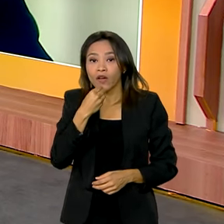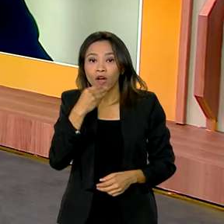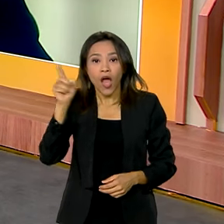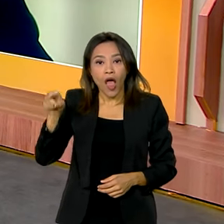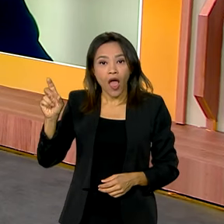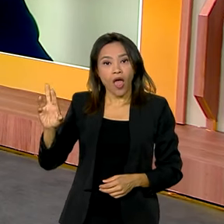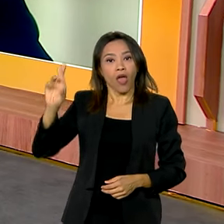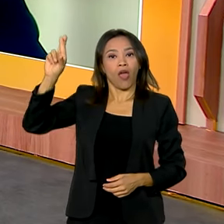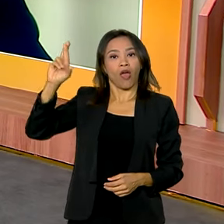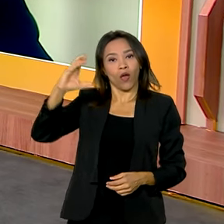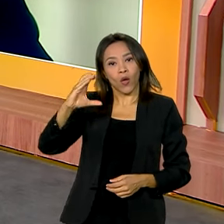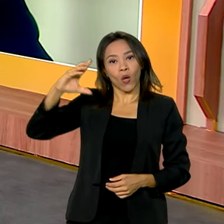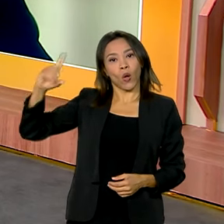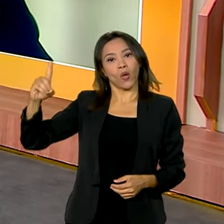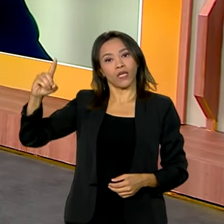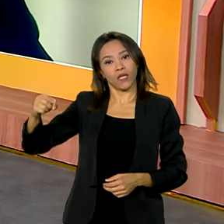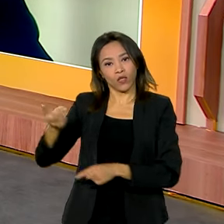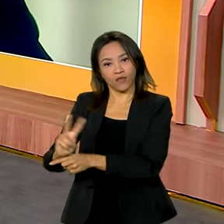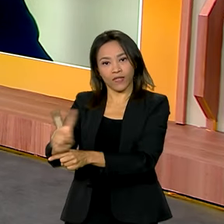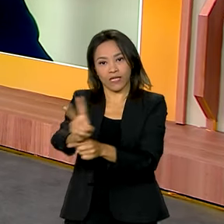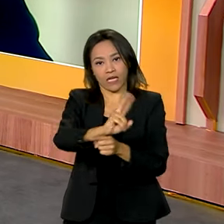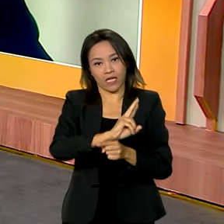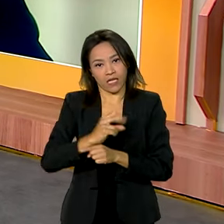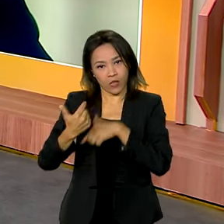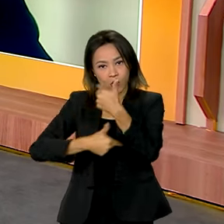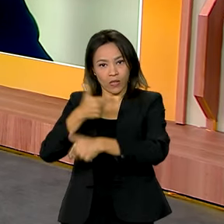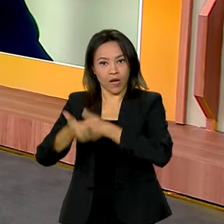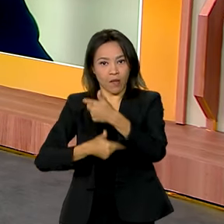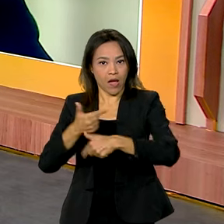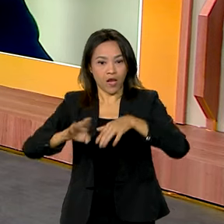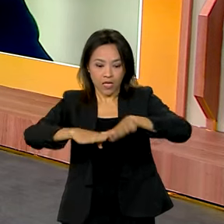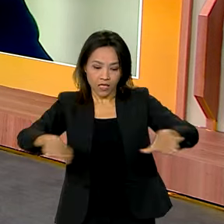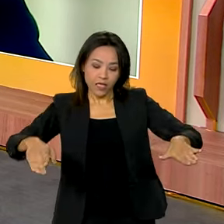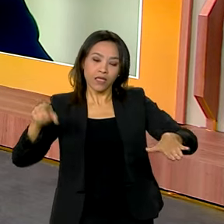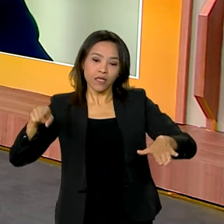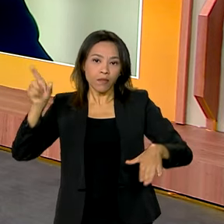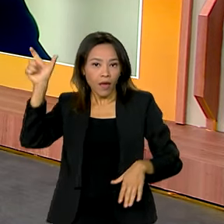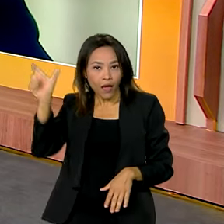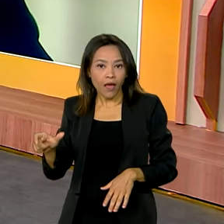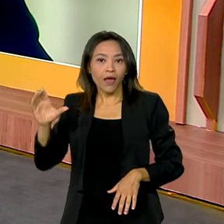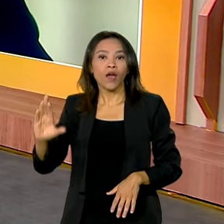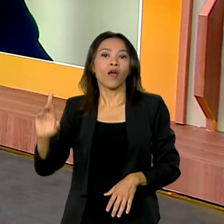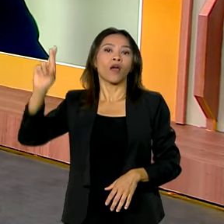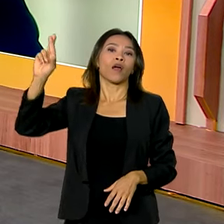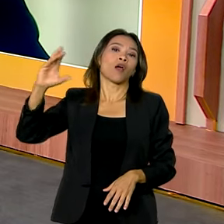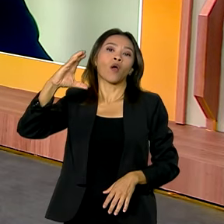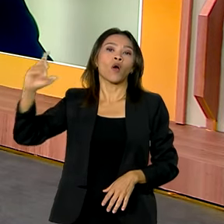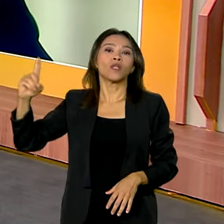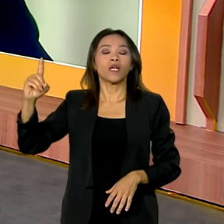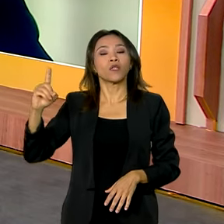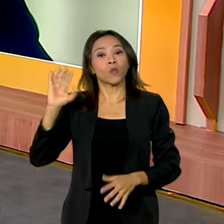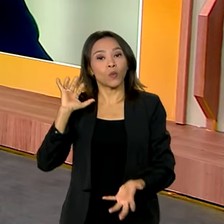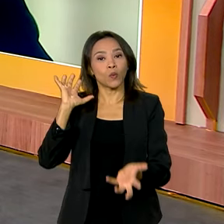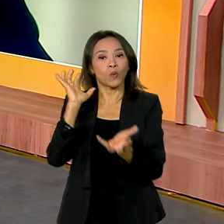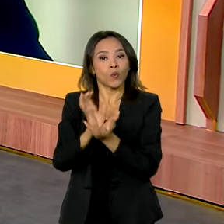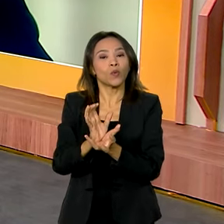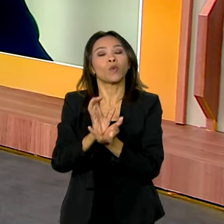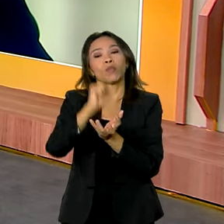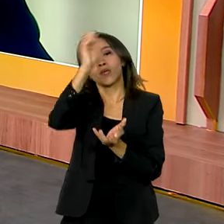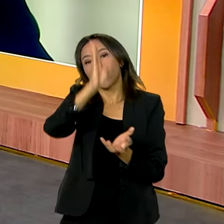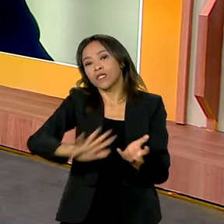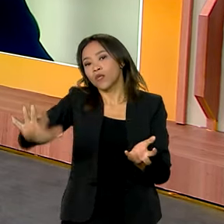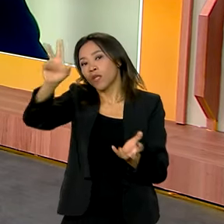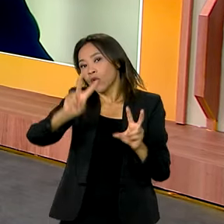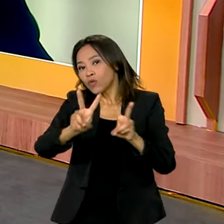coordenador nacional de fiscalização do trabalho infantil e também coordenador da Comissão Nacional de Erradicação do Trabalho